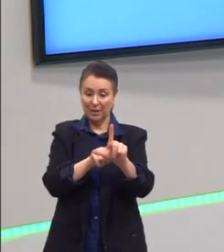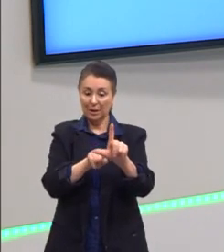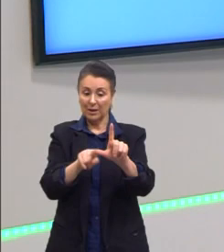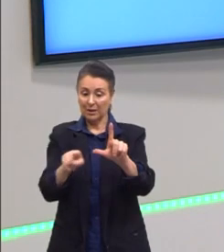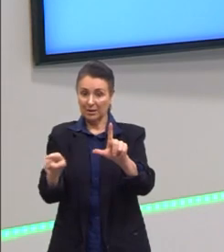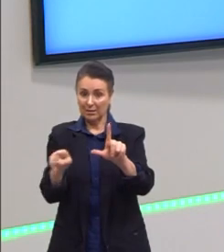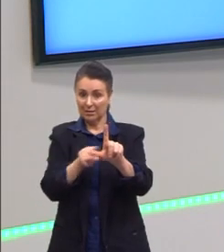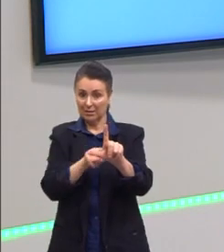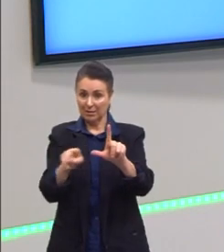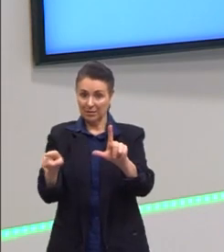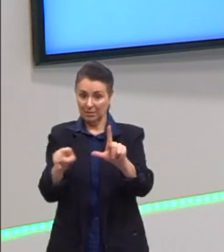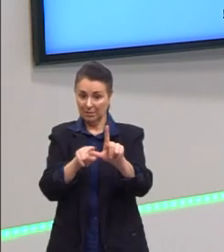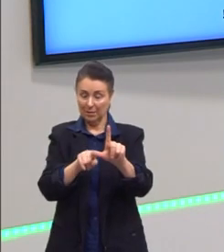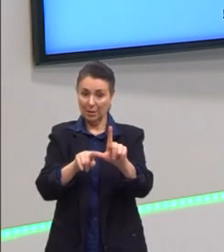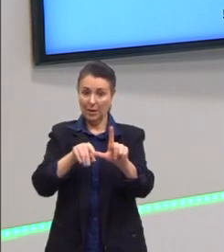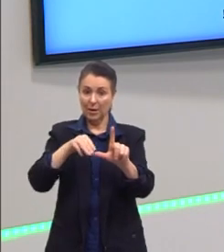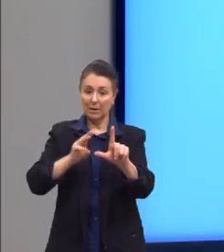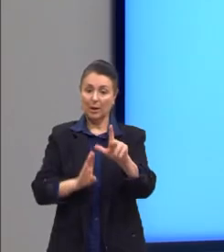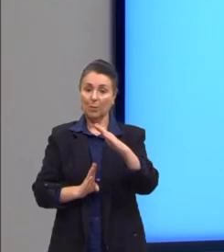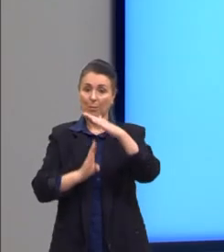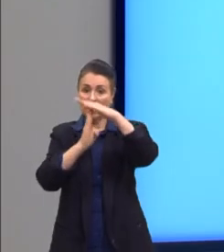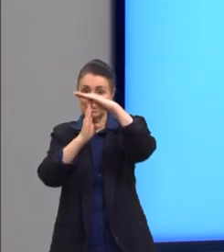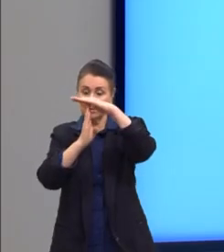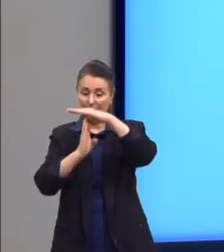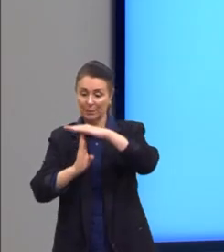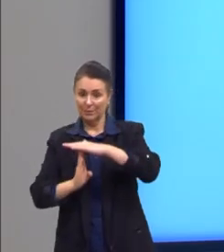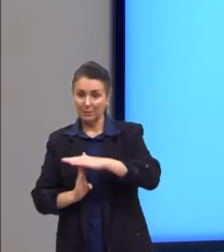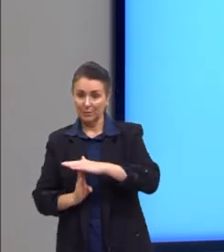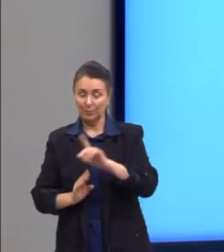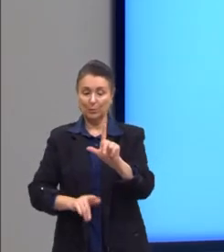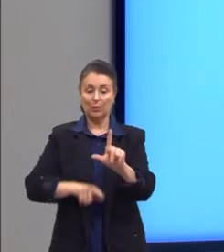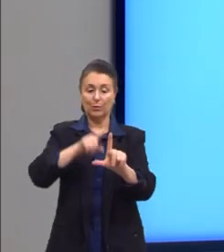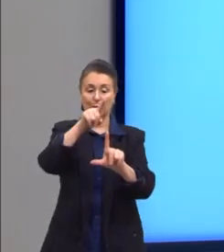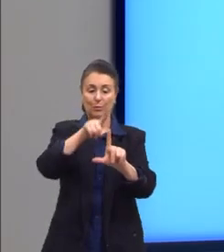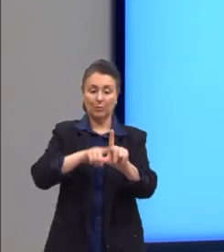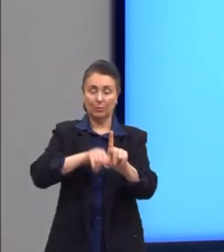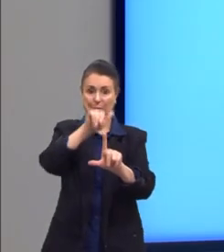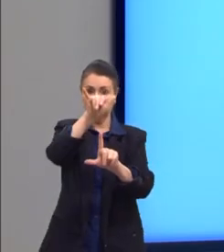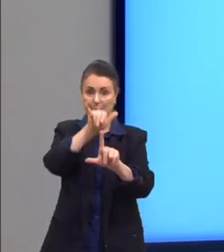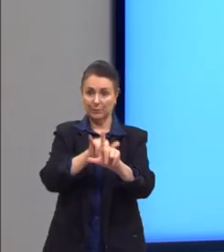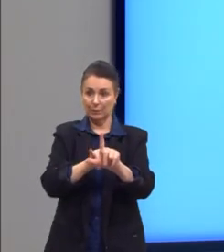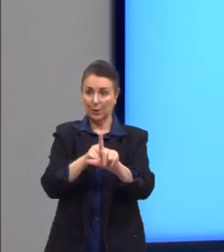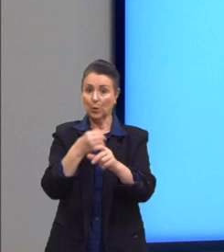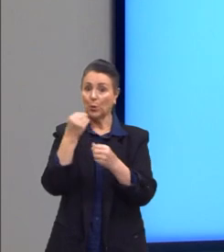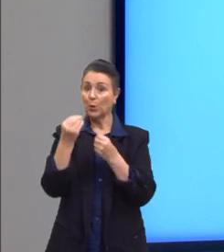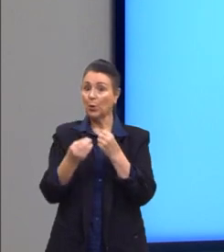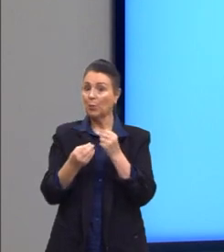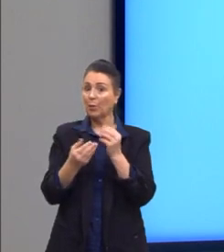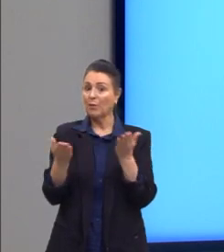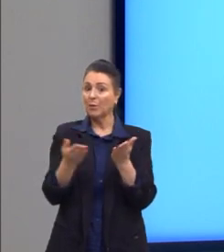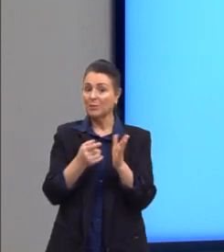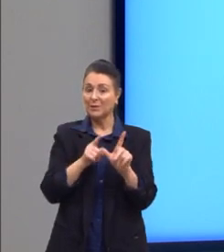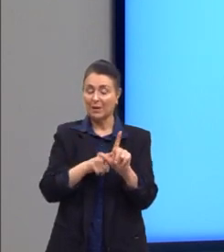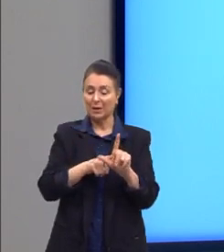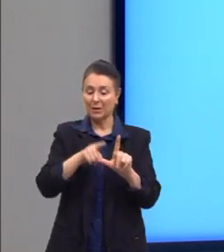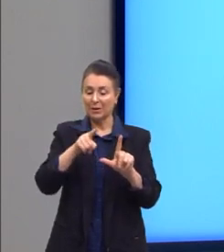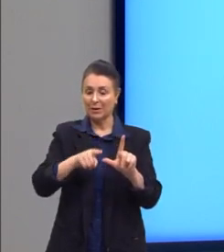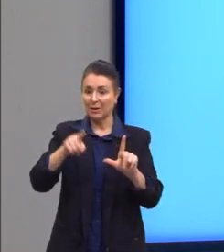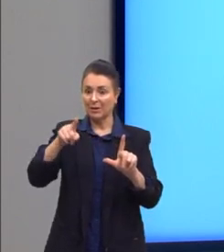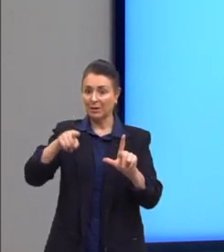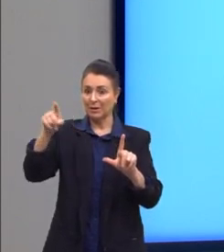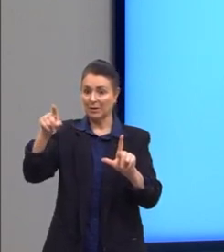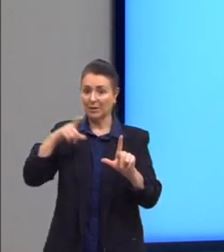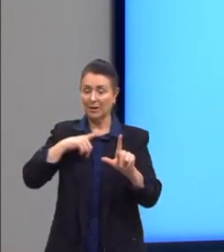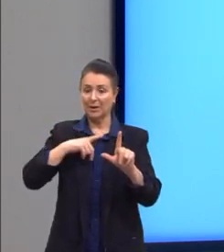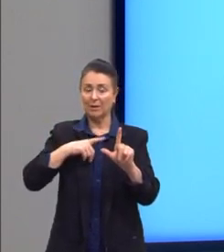máximo ou ponto de mínimo. Como é que nós mostramos, então, isso, em um gráfico? Nós temos aqui o nosso